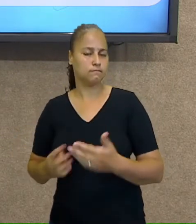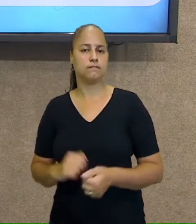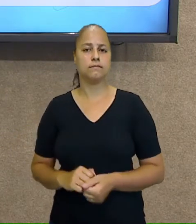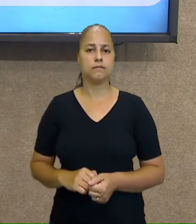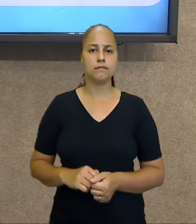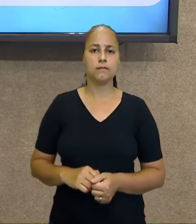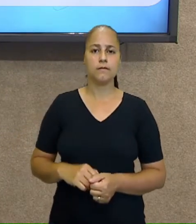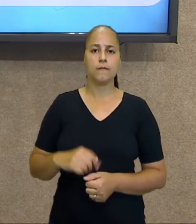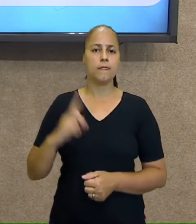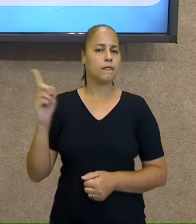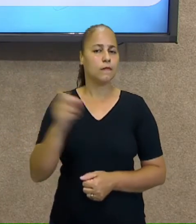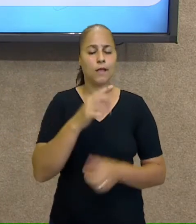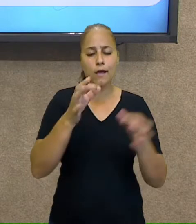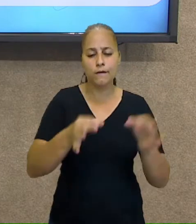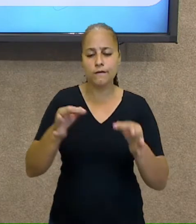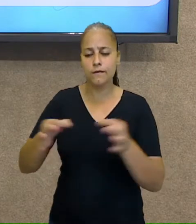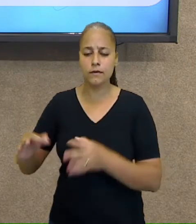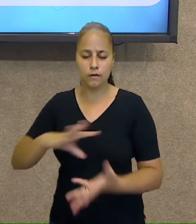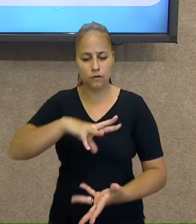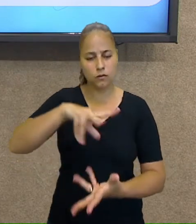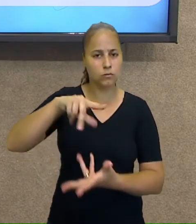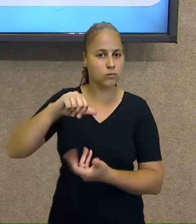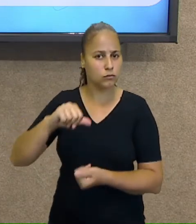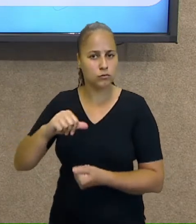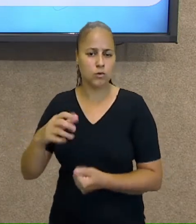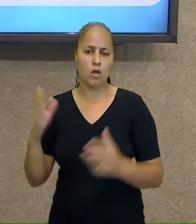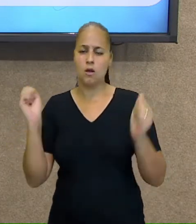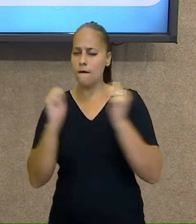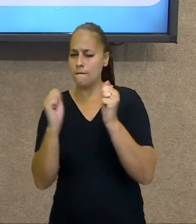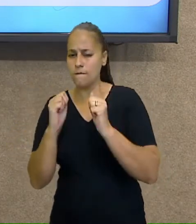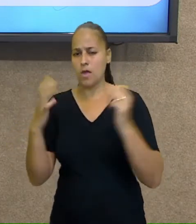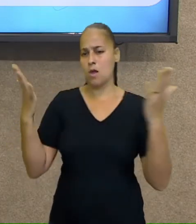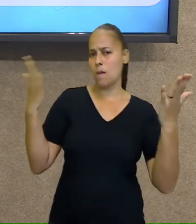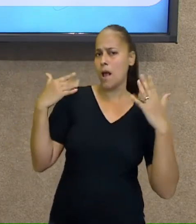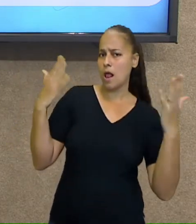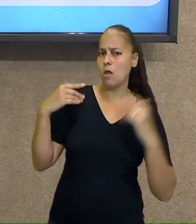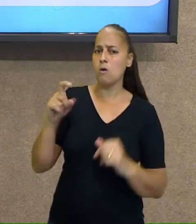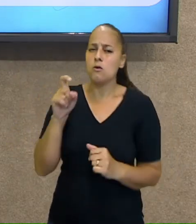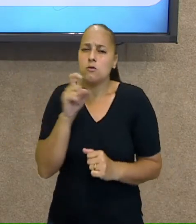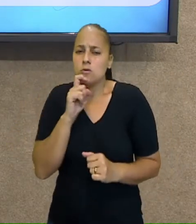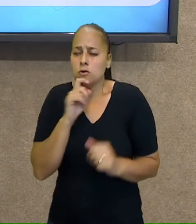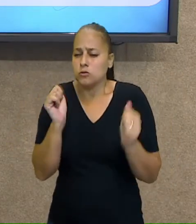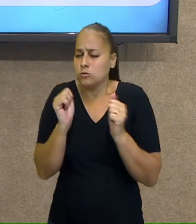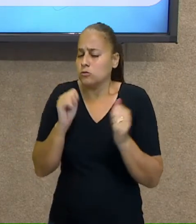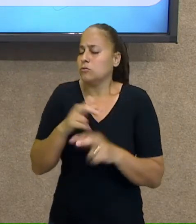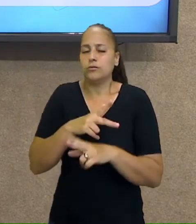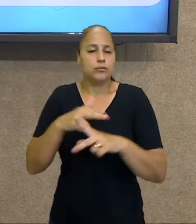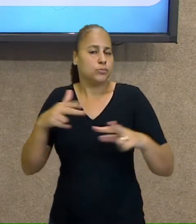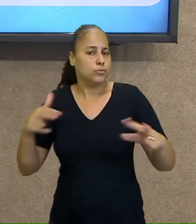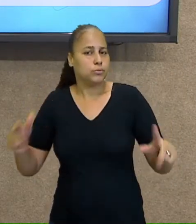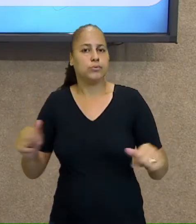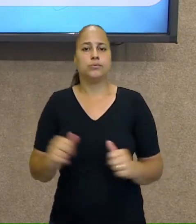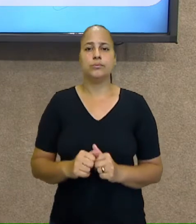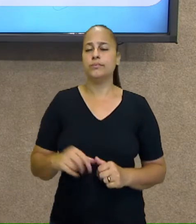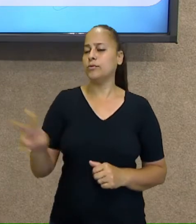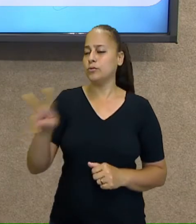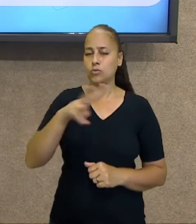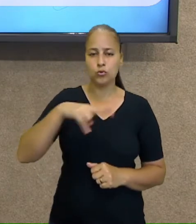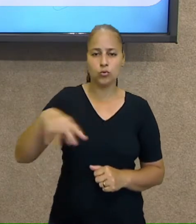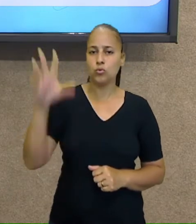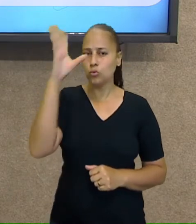definem a questão das temperaturas, do ecossistema, das questões